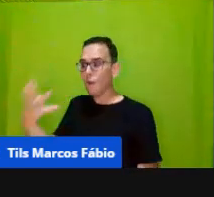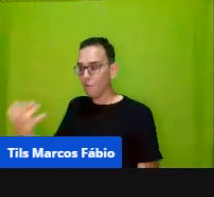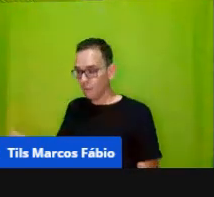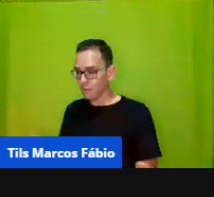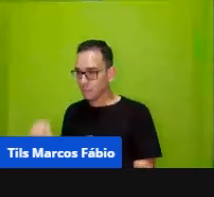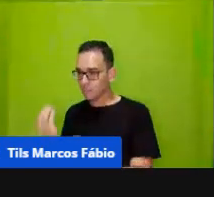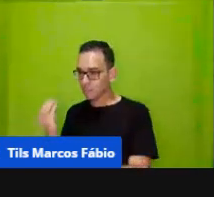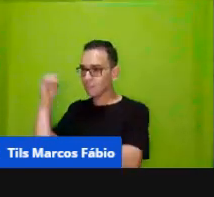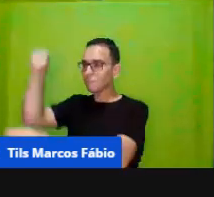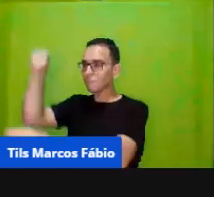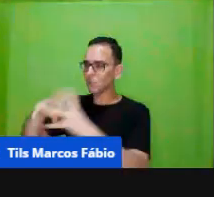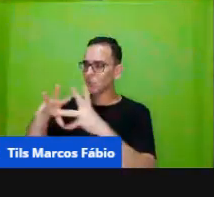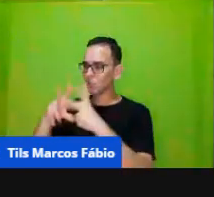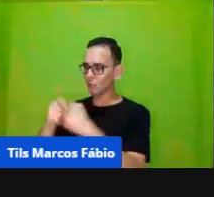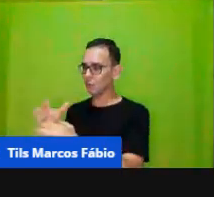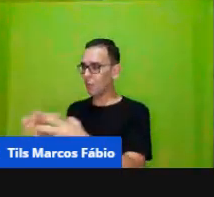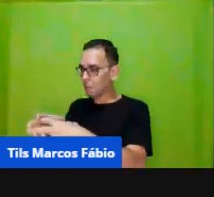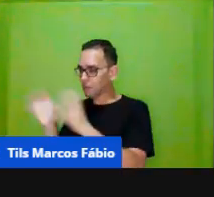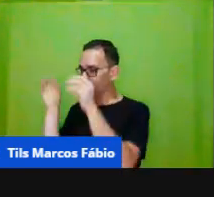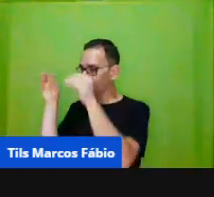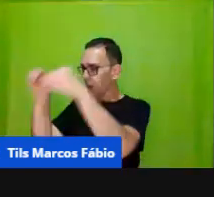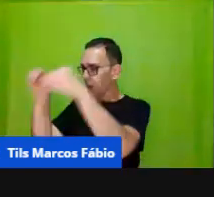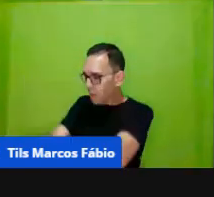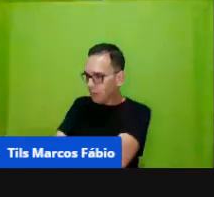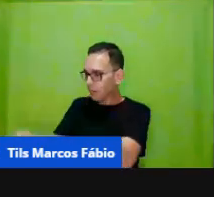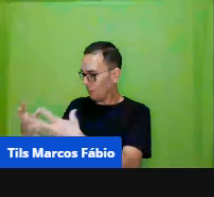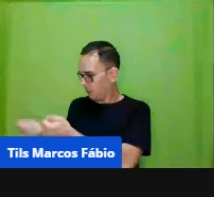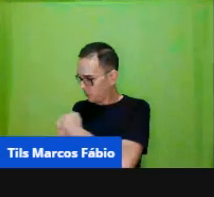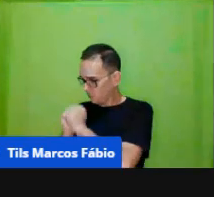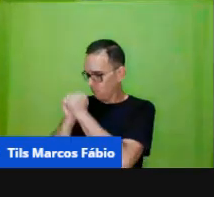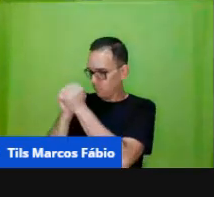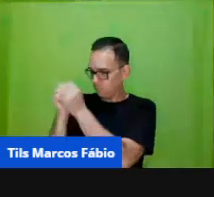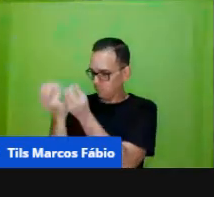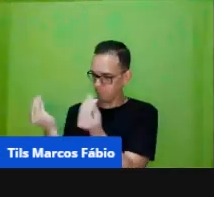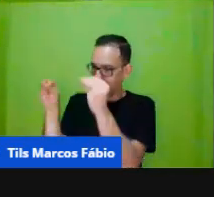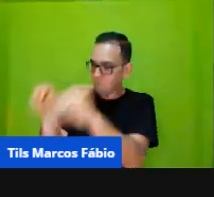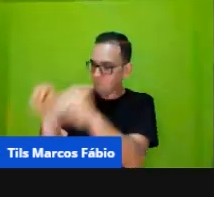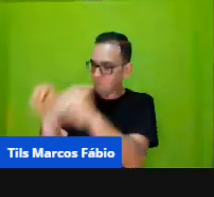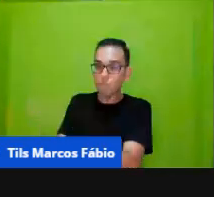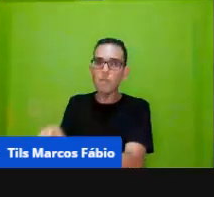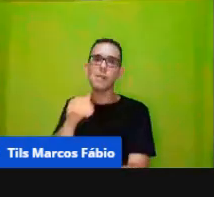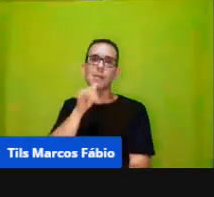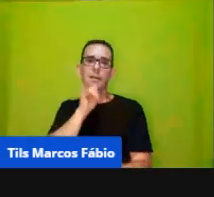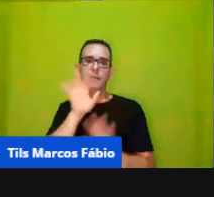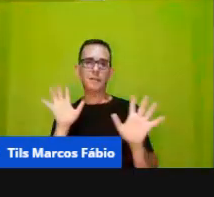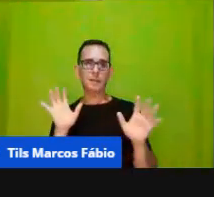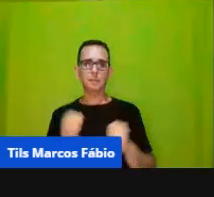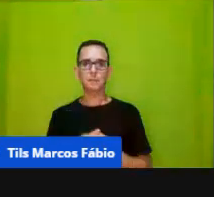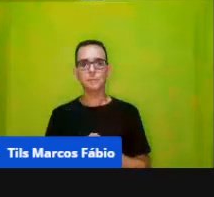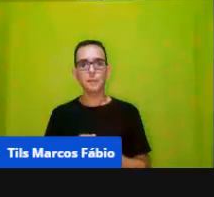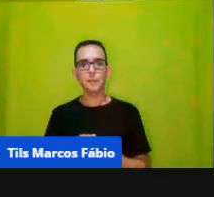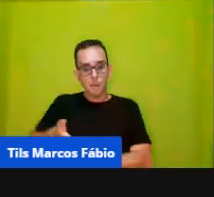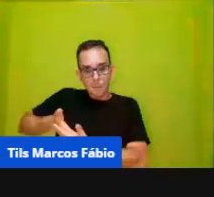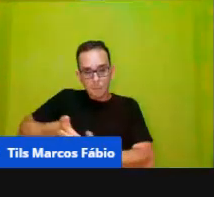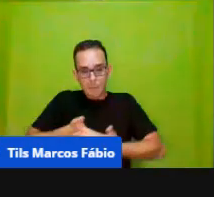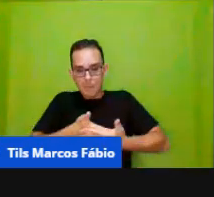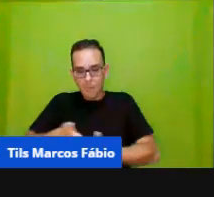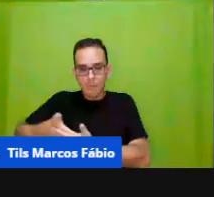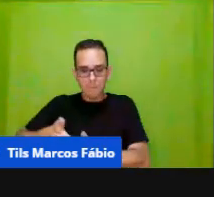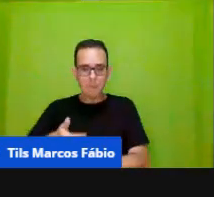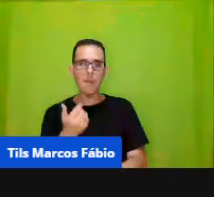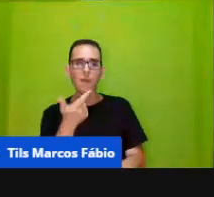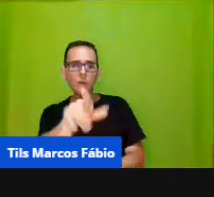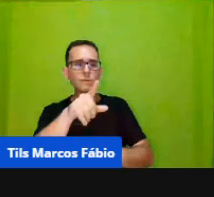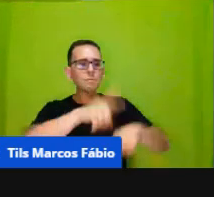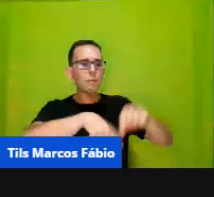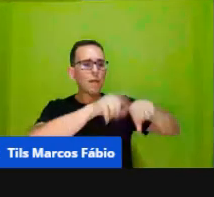nessa caixa? Vamos pôr dentro da caixa essas bolas? É um exemplo. E aí, o bebê ele traz diversos outros materiais, a